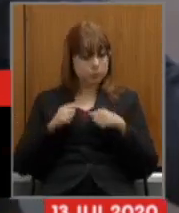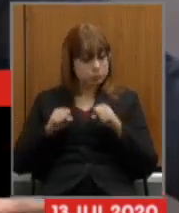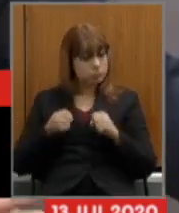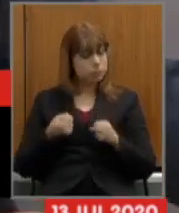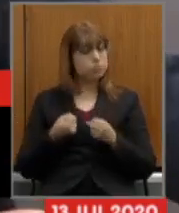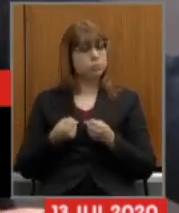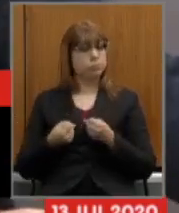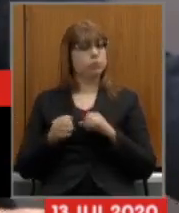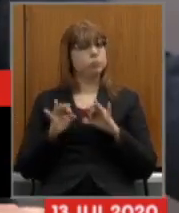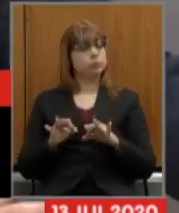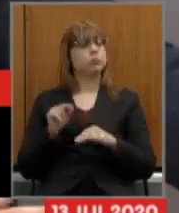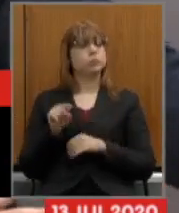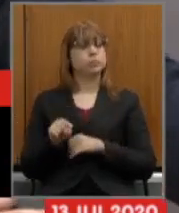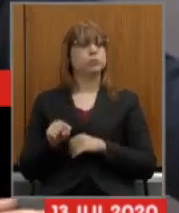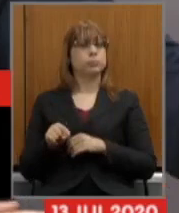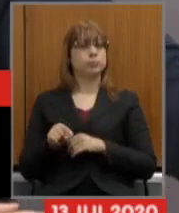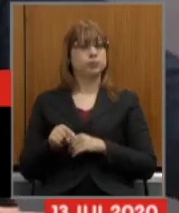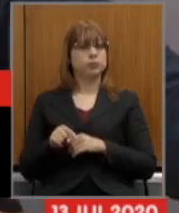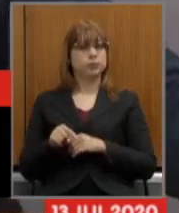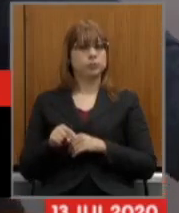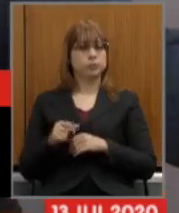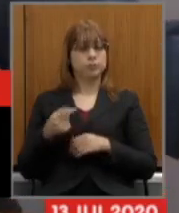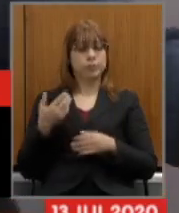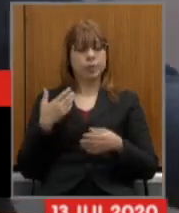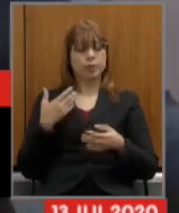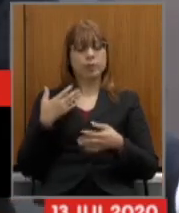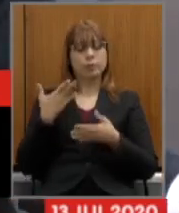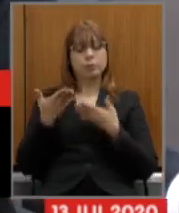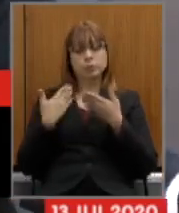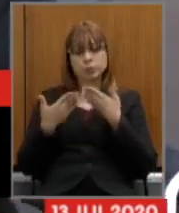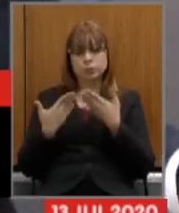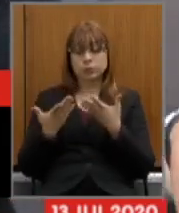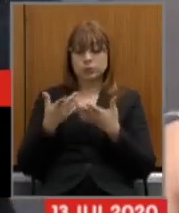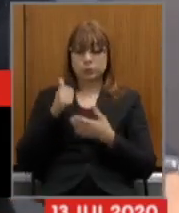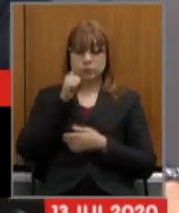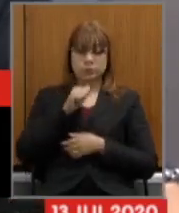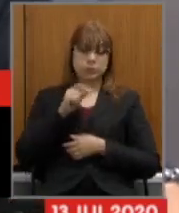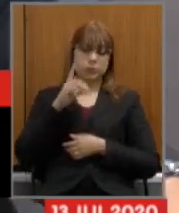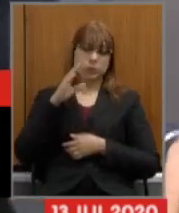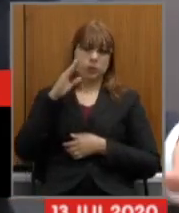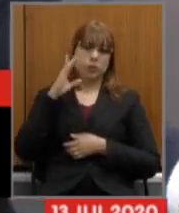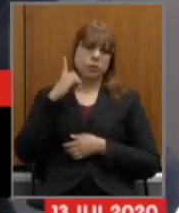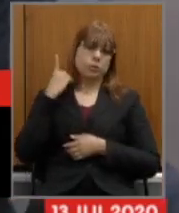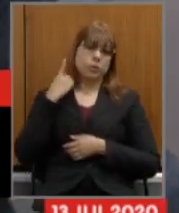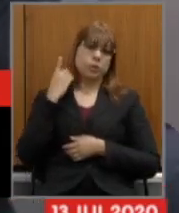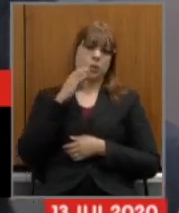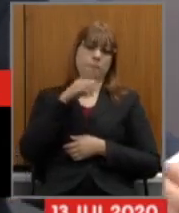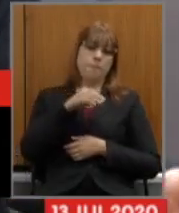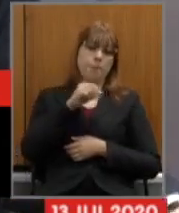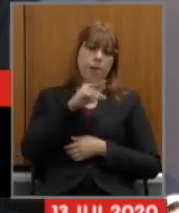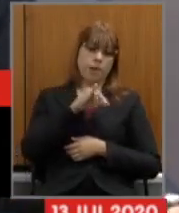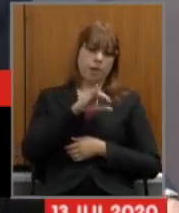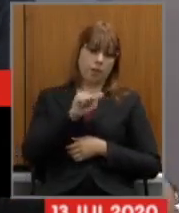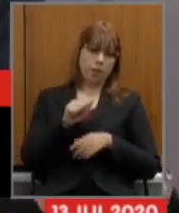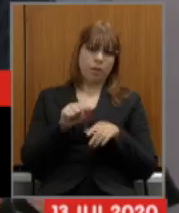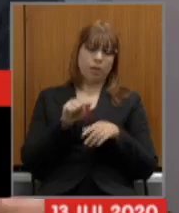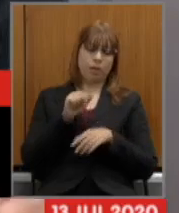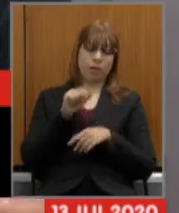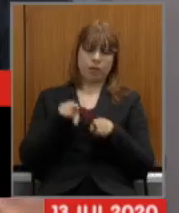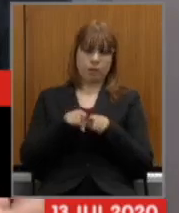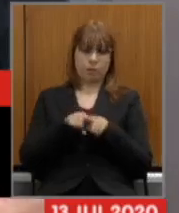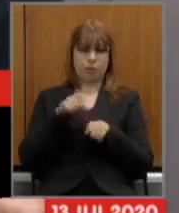deputado Sargento Rodrigo o amplo debate então quando a deputada Marília Campos e a deputada Beatriz Serqueira